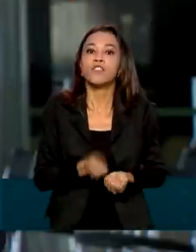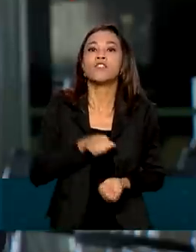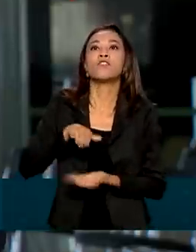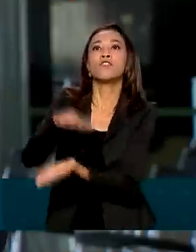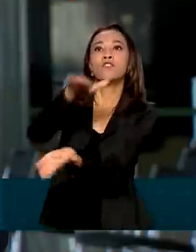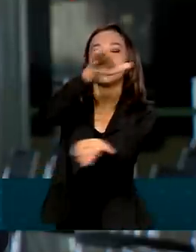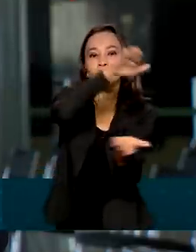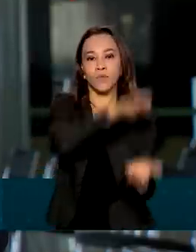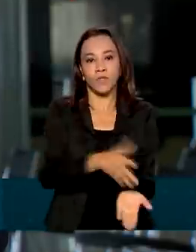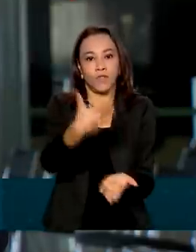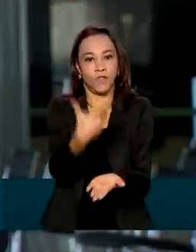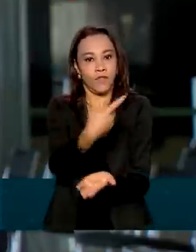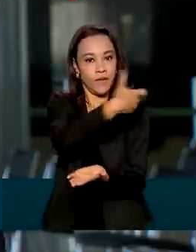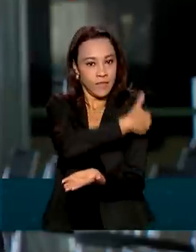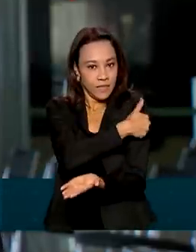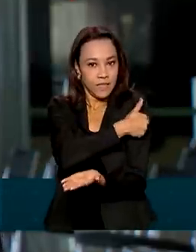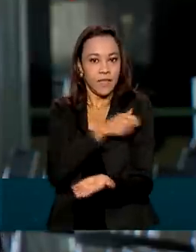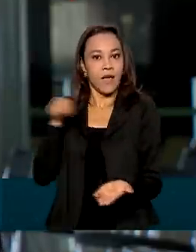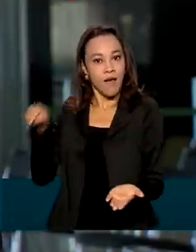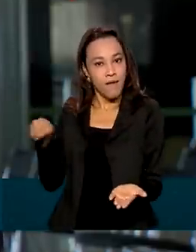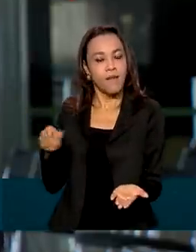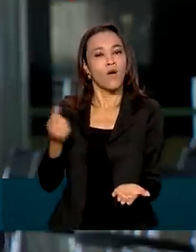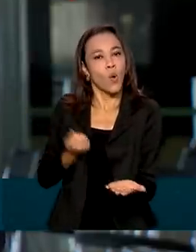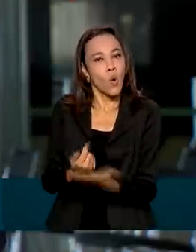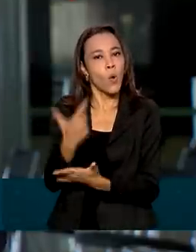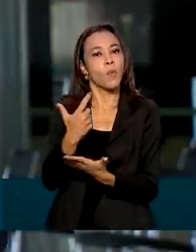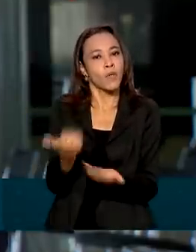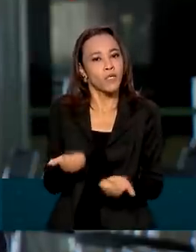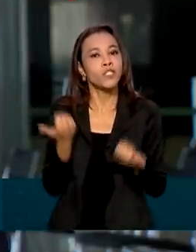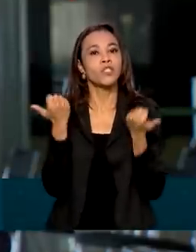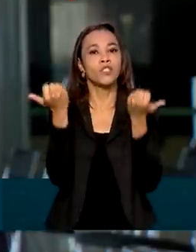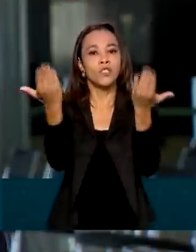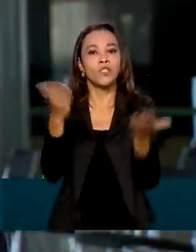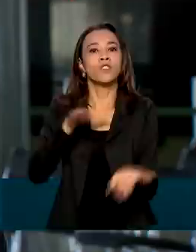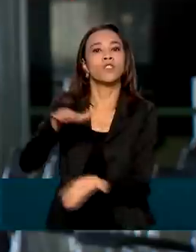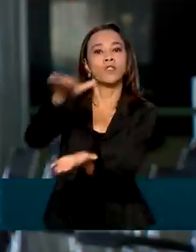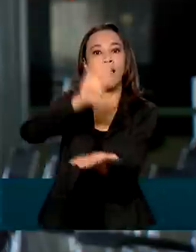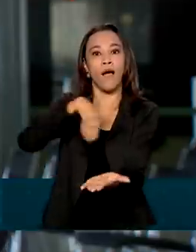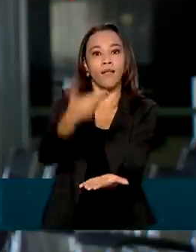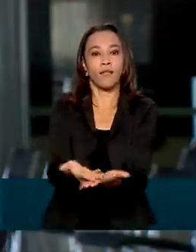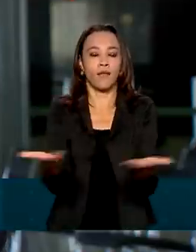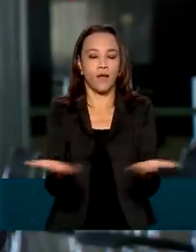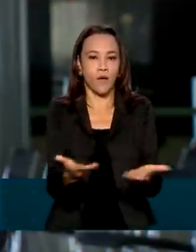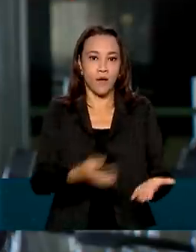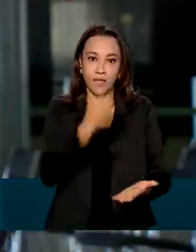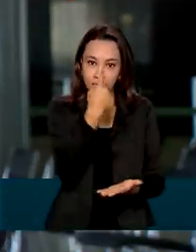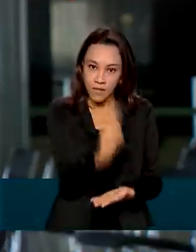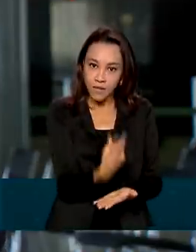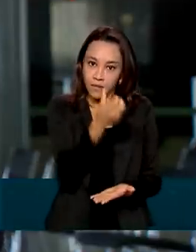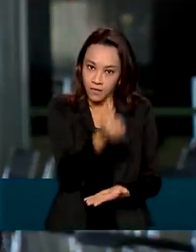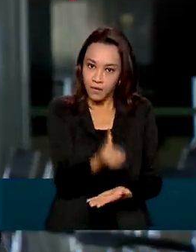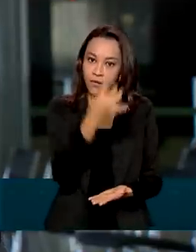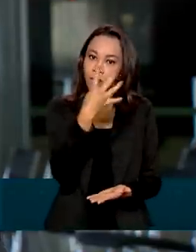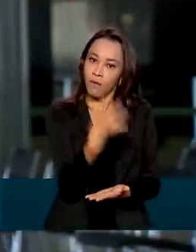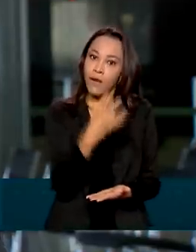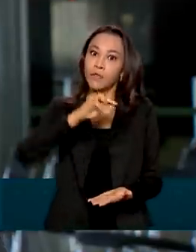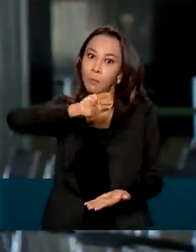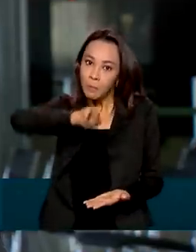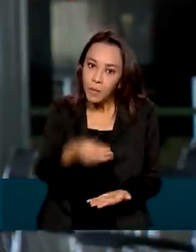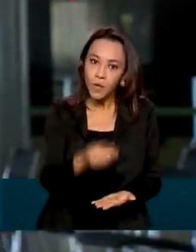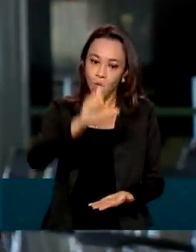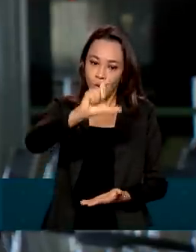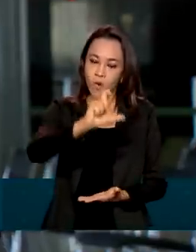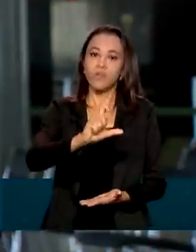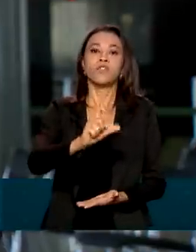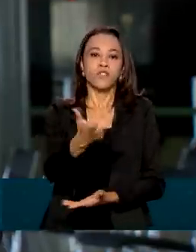vacinas. A pasta comprou e distribuiu vacinas para todos os brasileiros, até agora foram 164 milhões de imunizantes